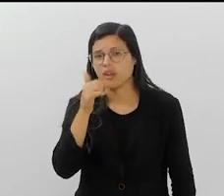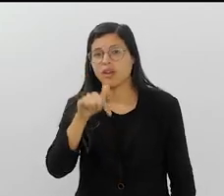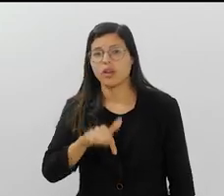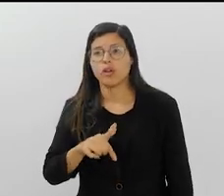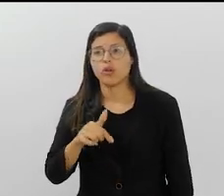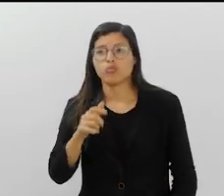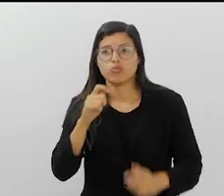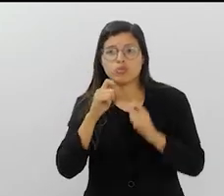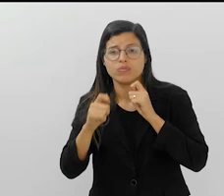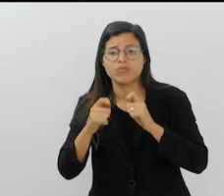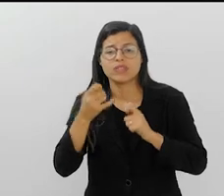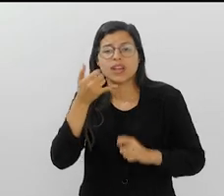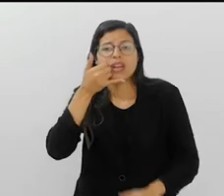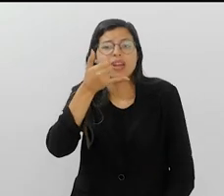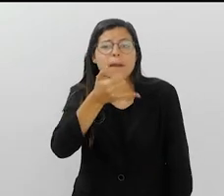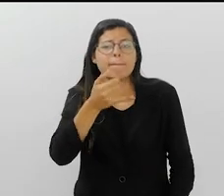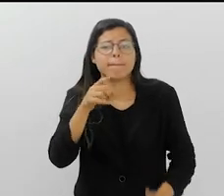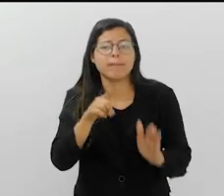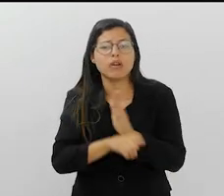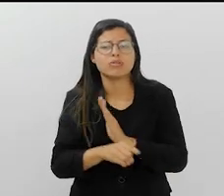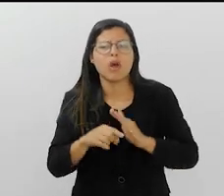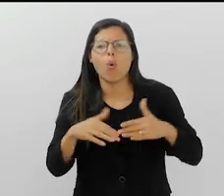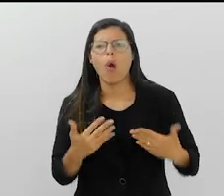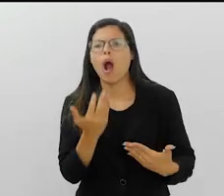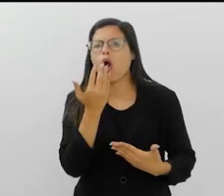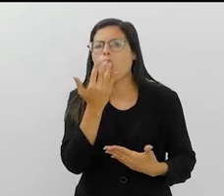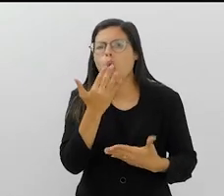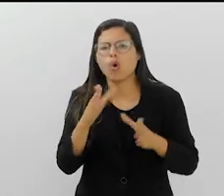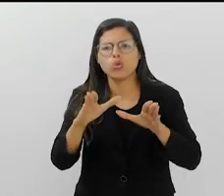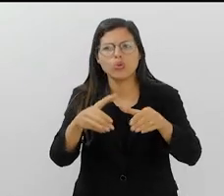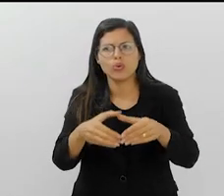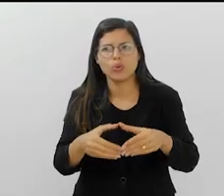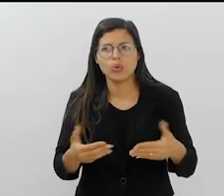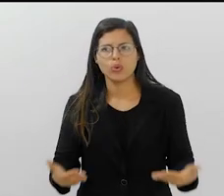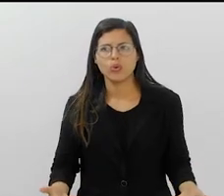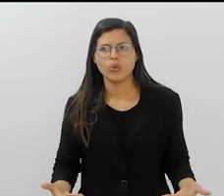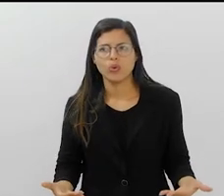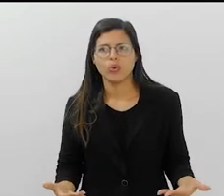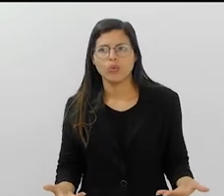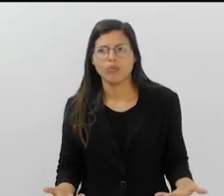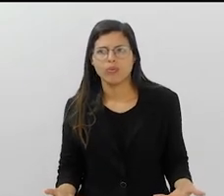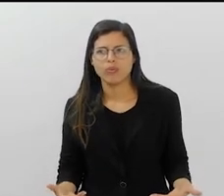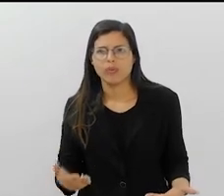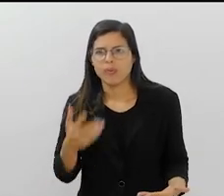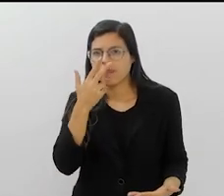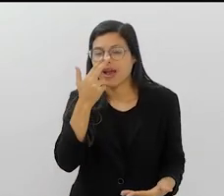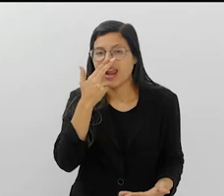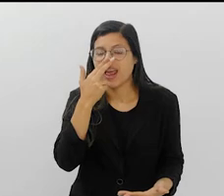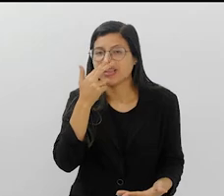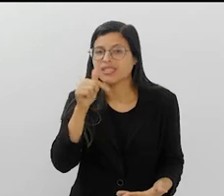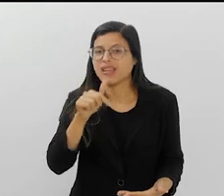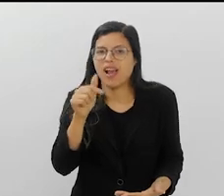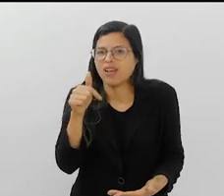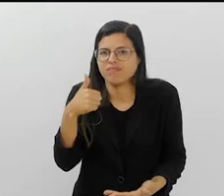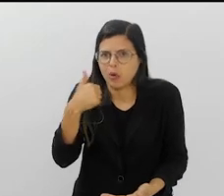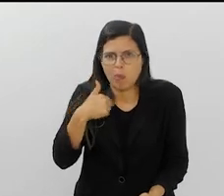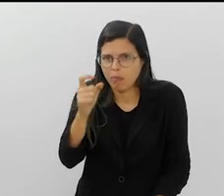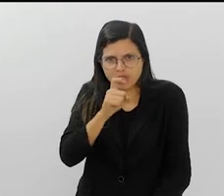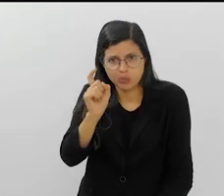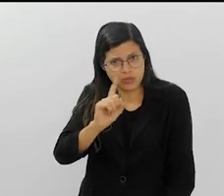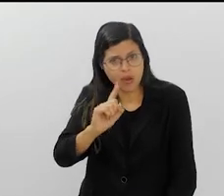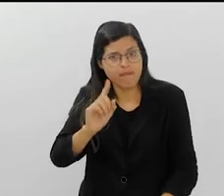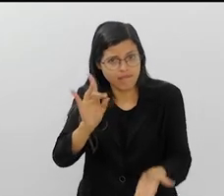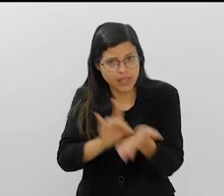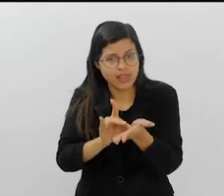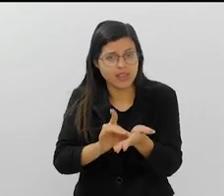ali, jornalistas que ligam para perguntar a cor da escola. Isso não é... Ah, tá... Você botou um mentiroso aqui na cabeça. Não, é